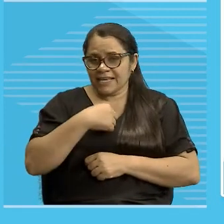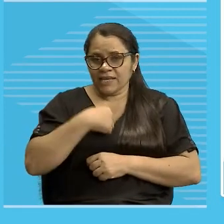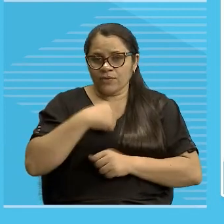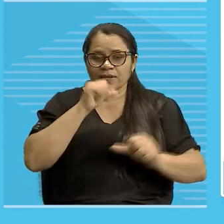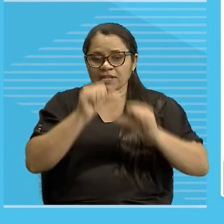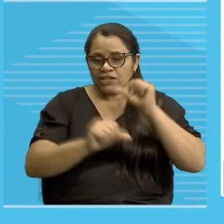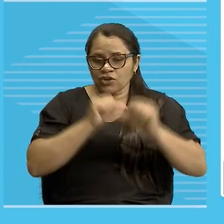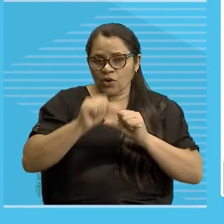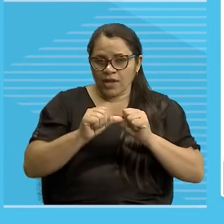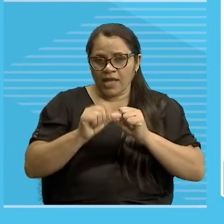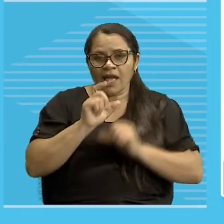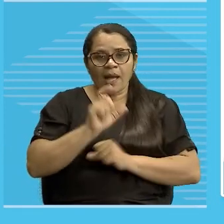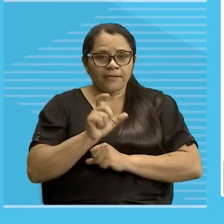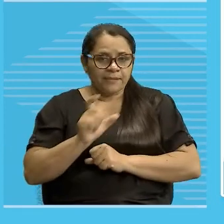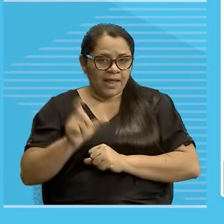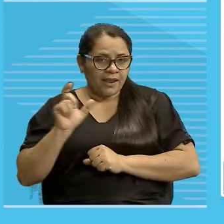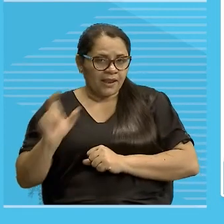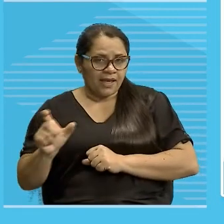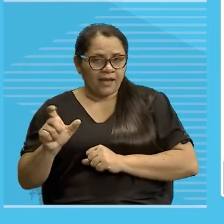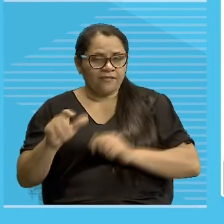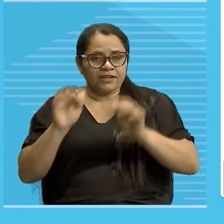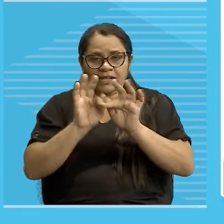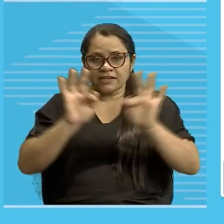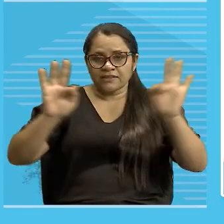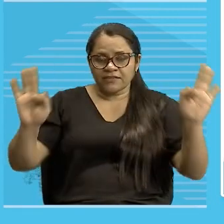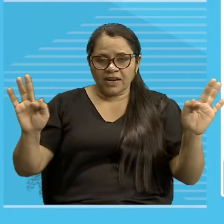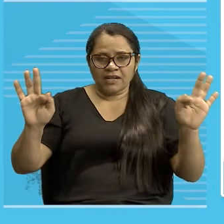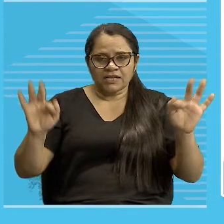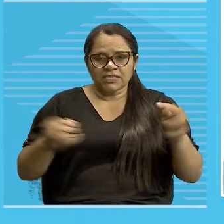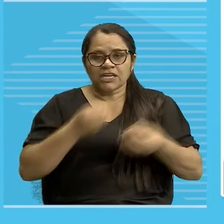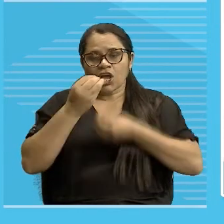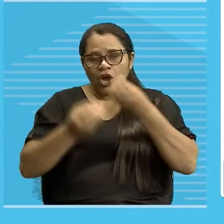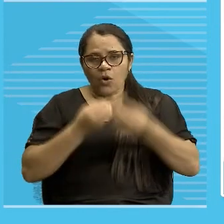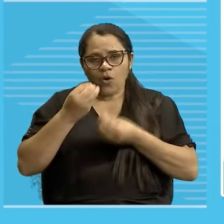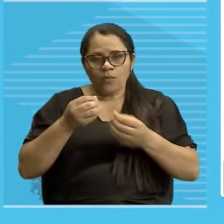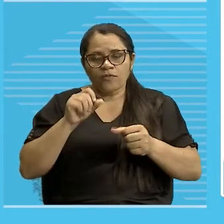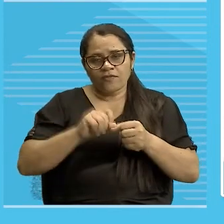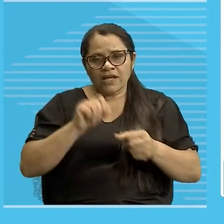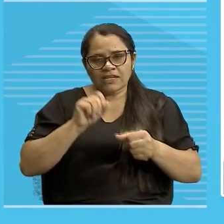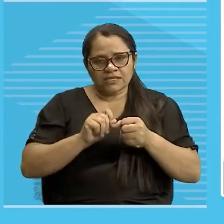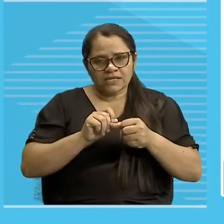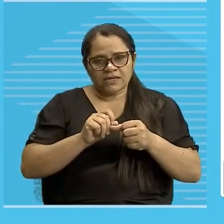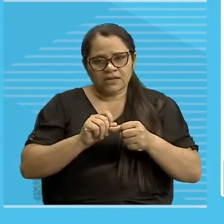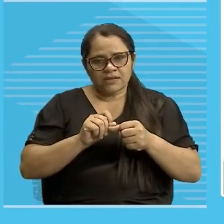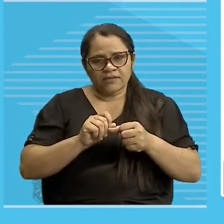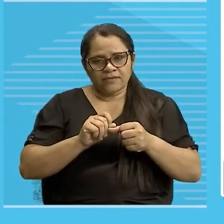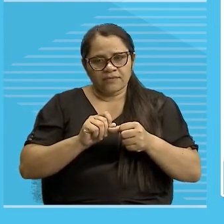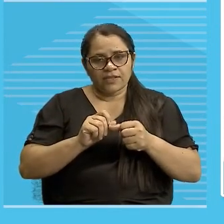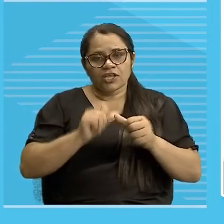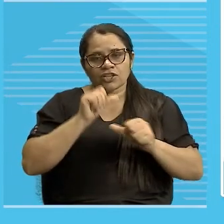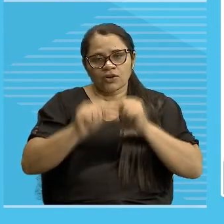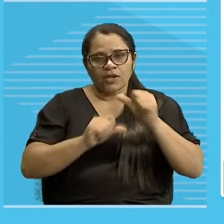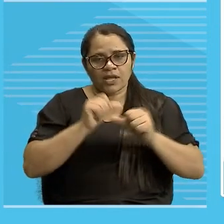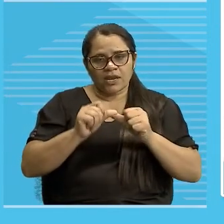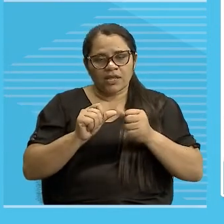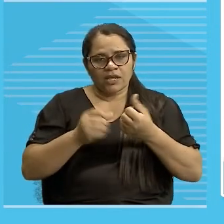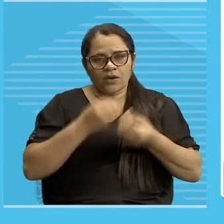trocar a ordem, tá, das orações do segundo período, que é a partir de enquanto, bom, você trocaria assim,